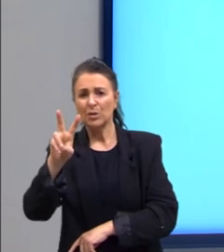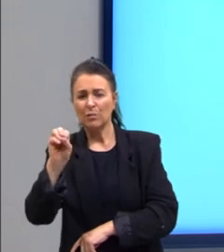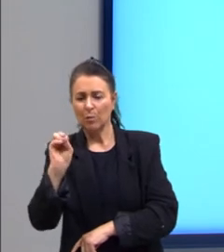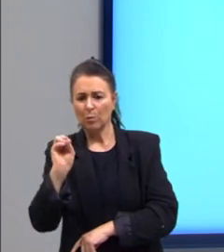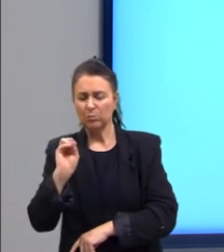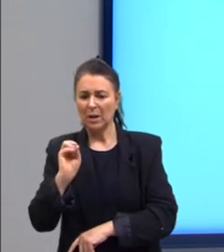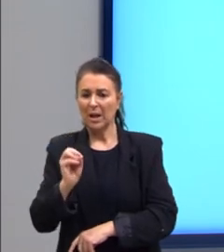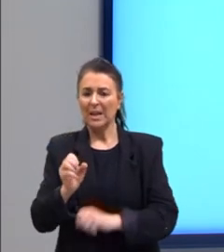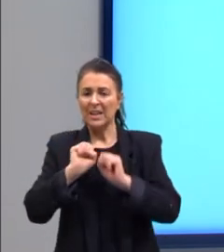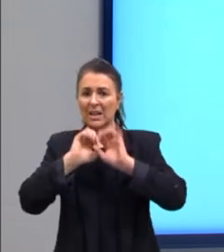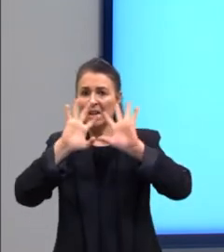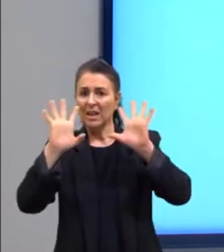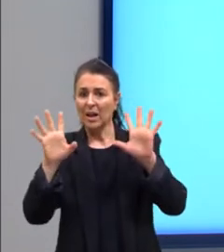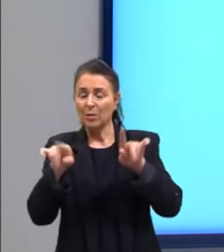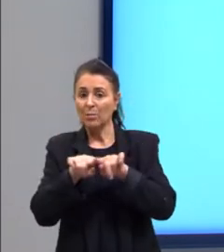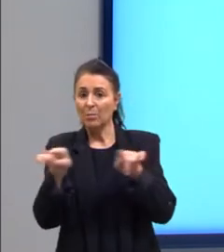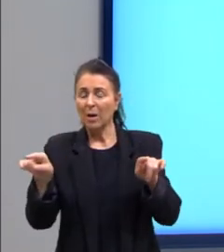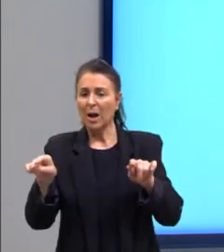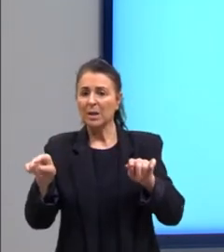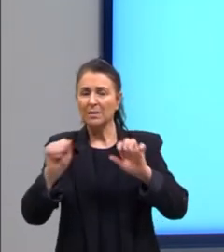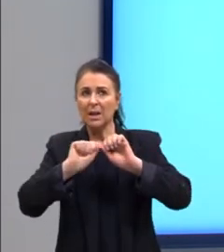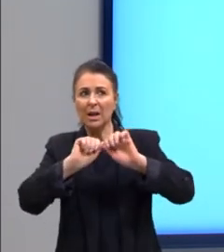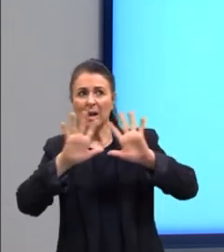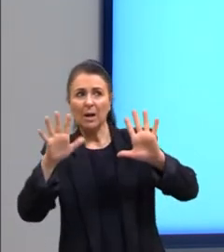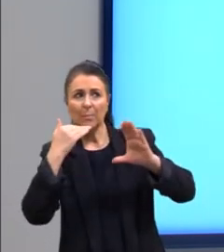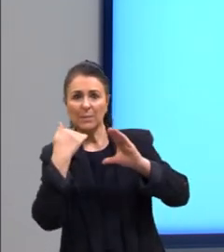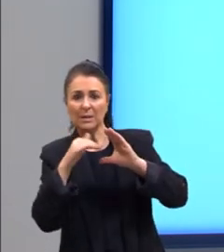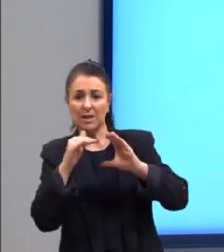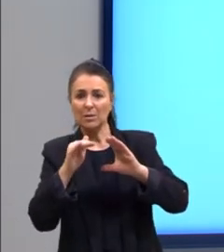a mensagem que nós temos aqui é pare.